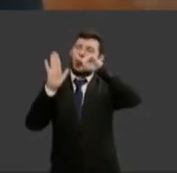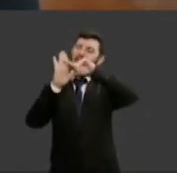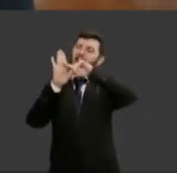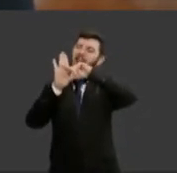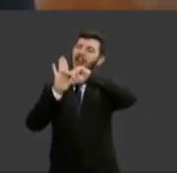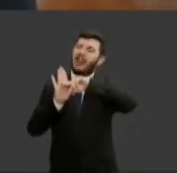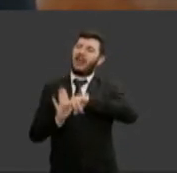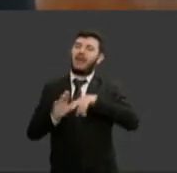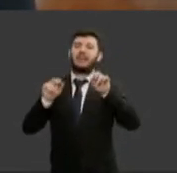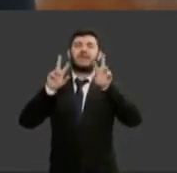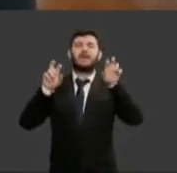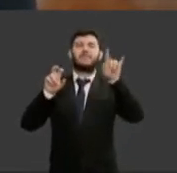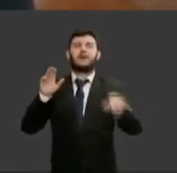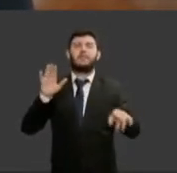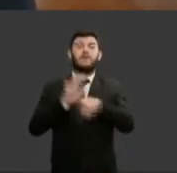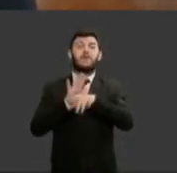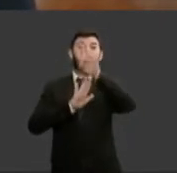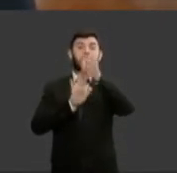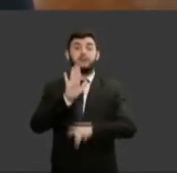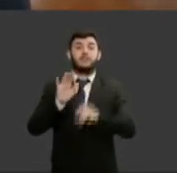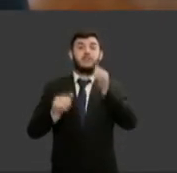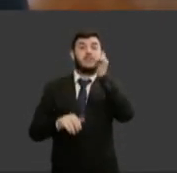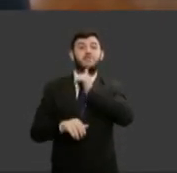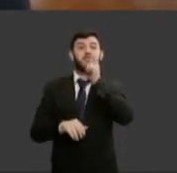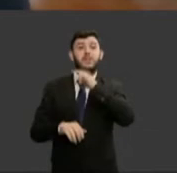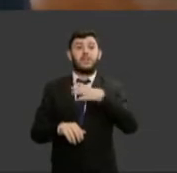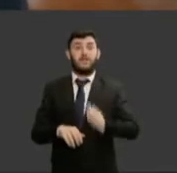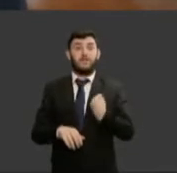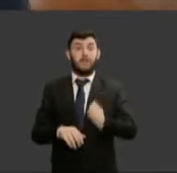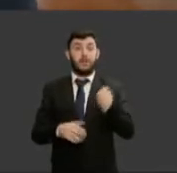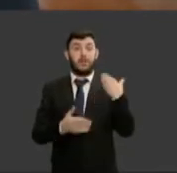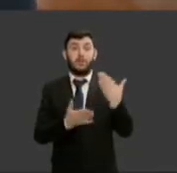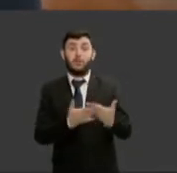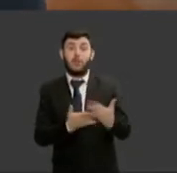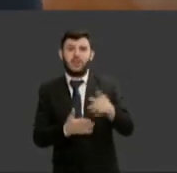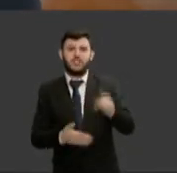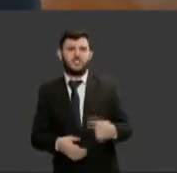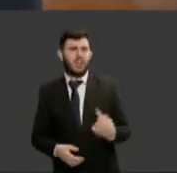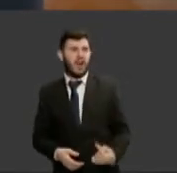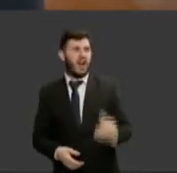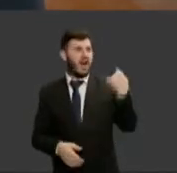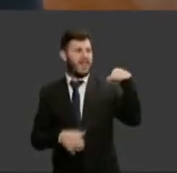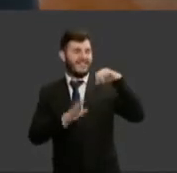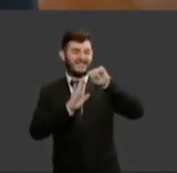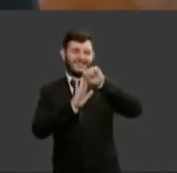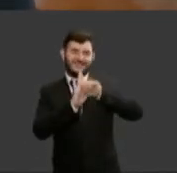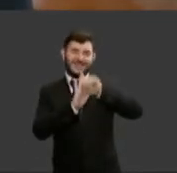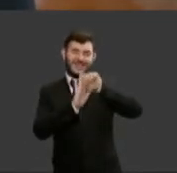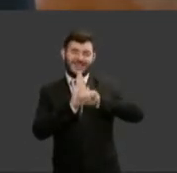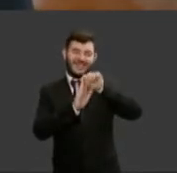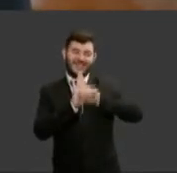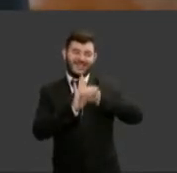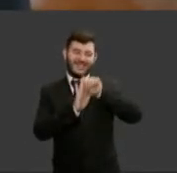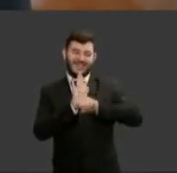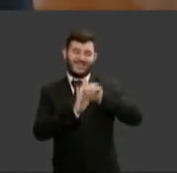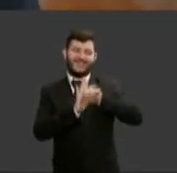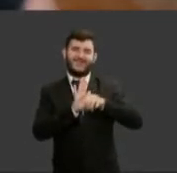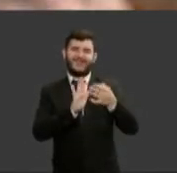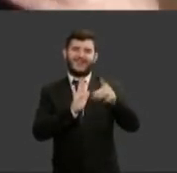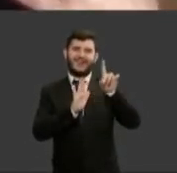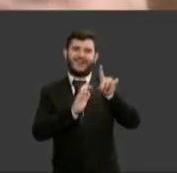a questão dos direitos das mulheres tenho estudado isso desde o século passado desde 1985